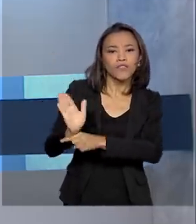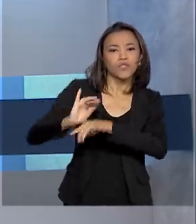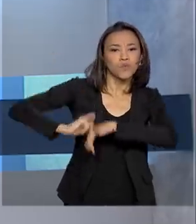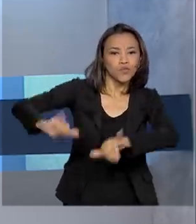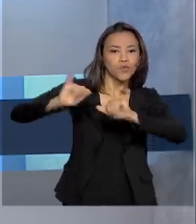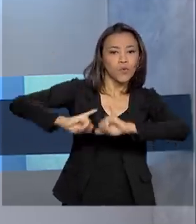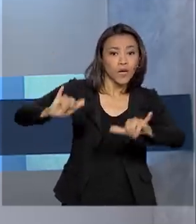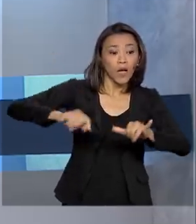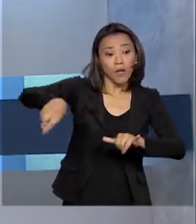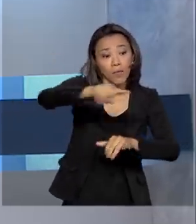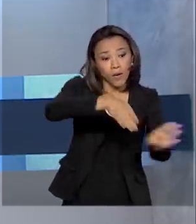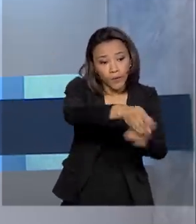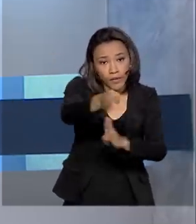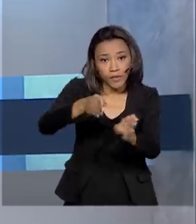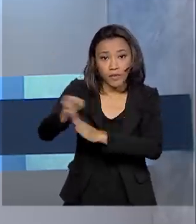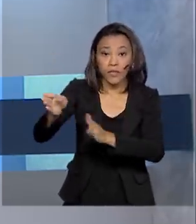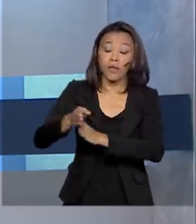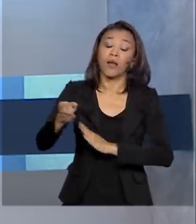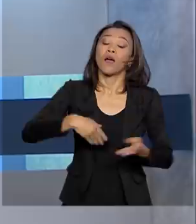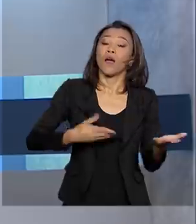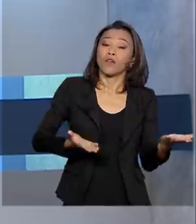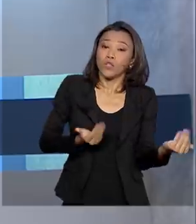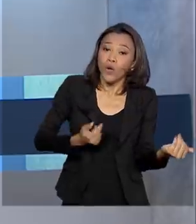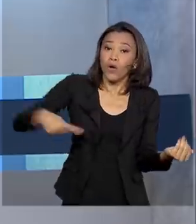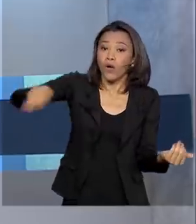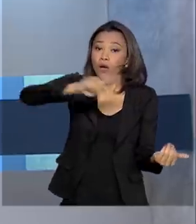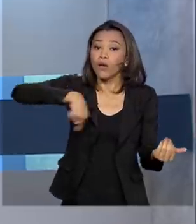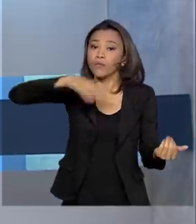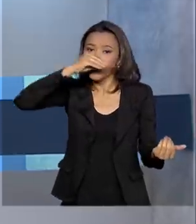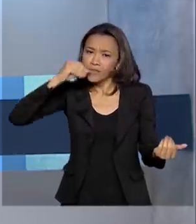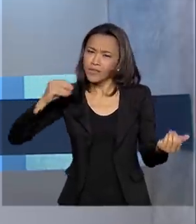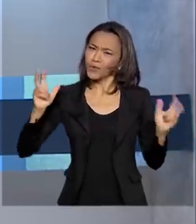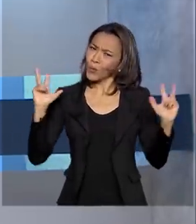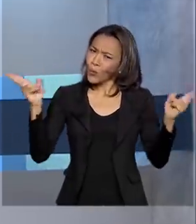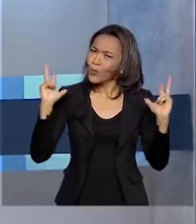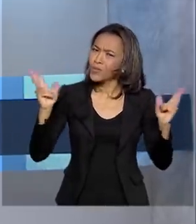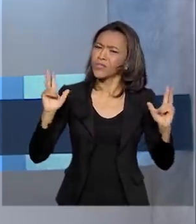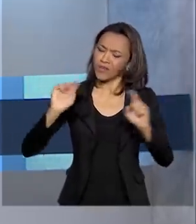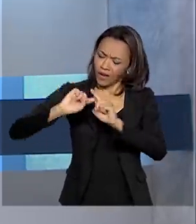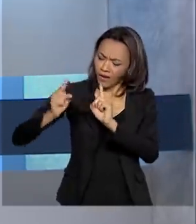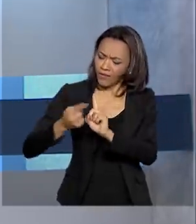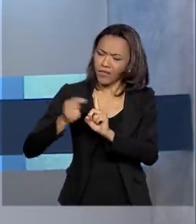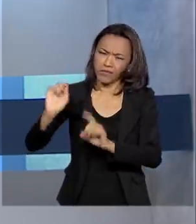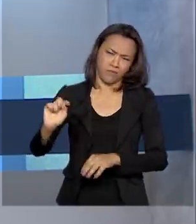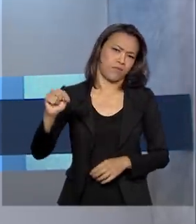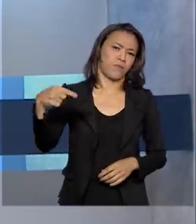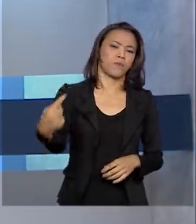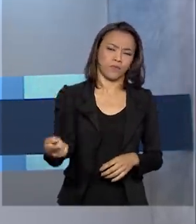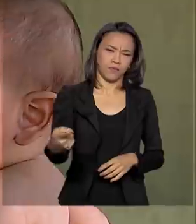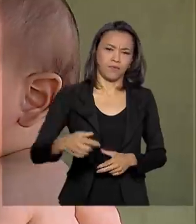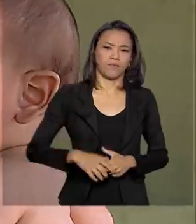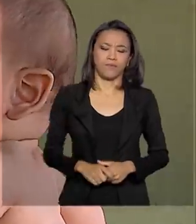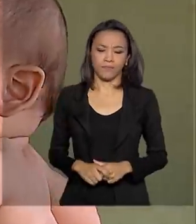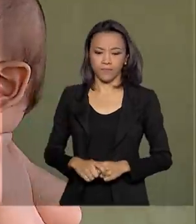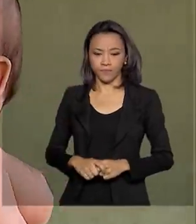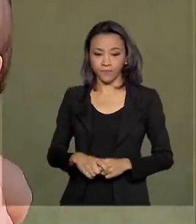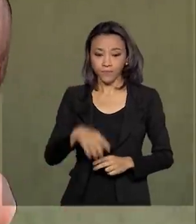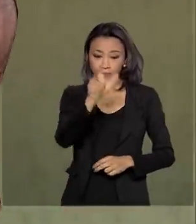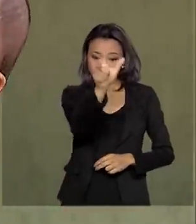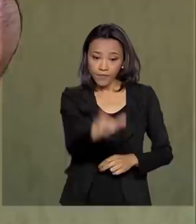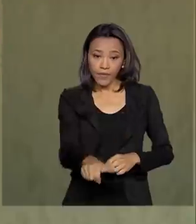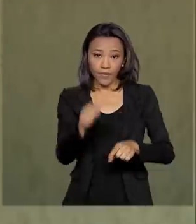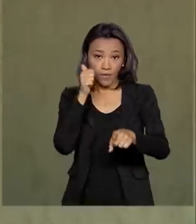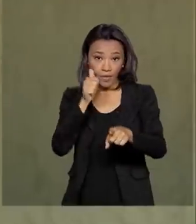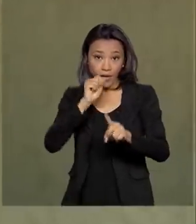adolescentes e jovens curtam essa fase da vida primeiro e deixem a gravidez para depois. Geovânia